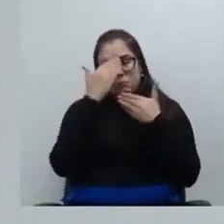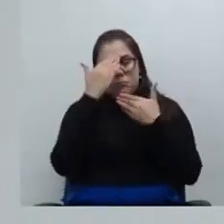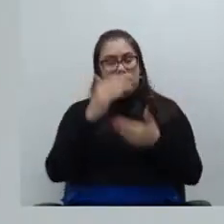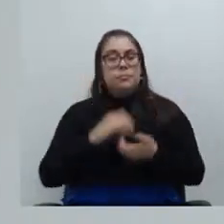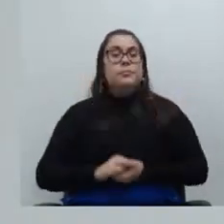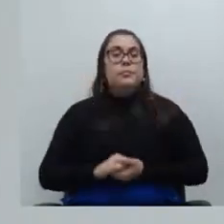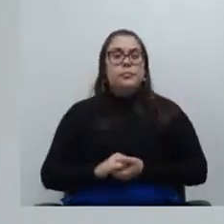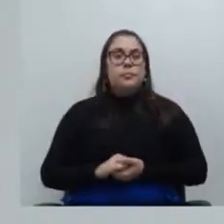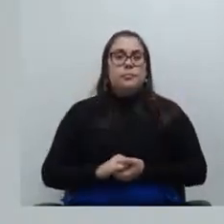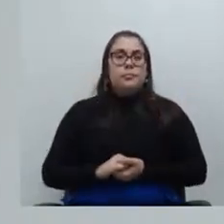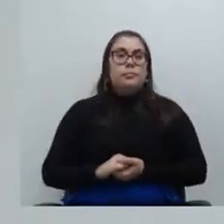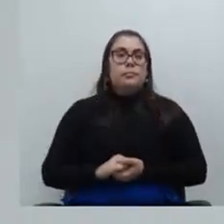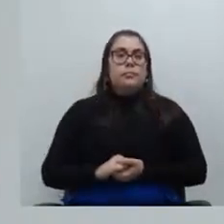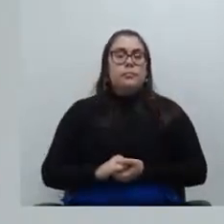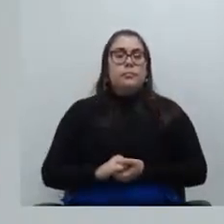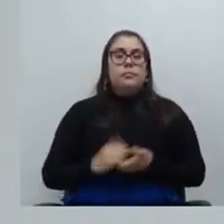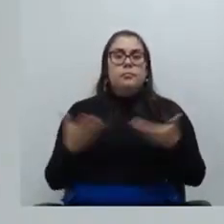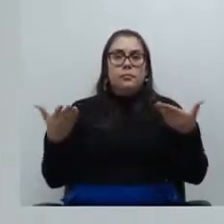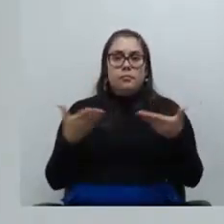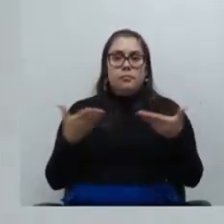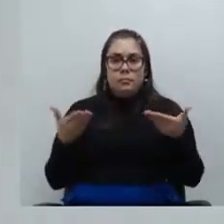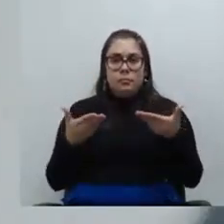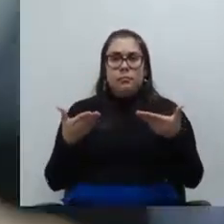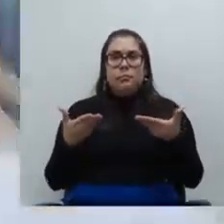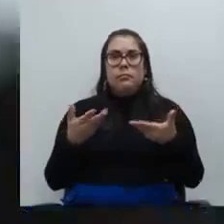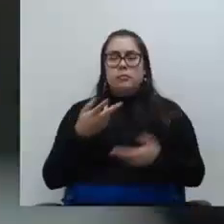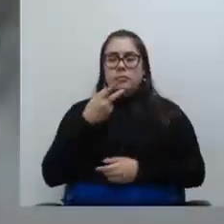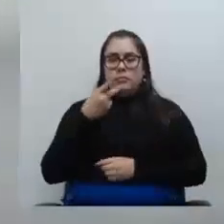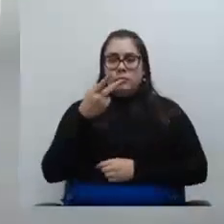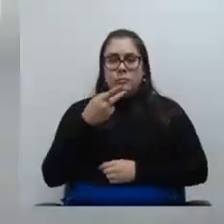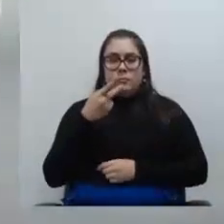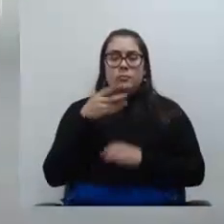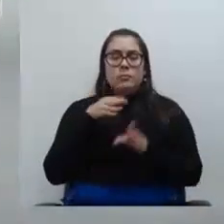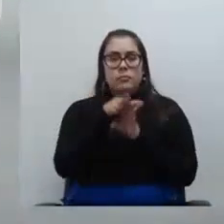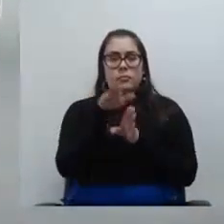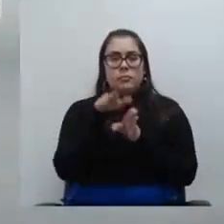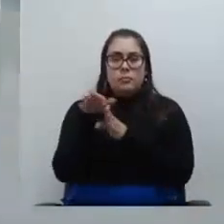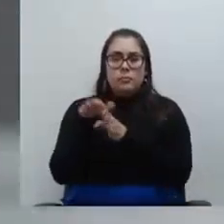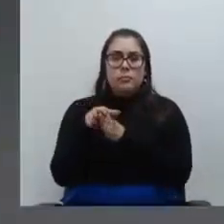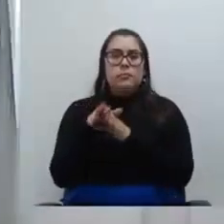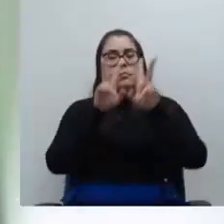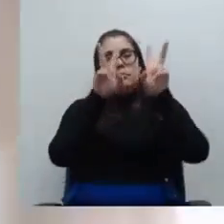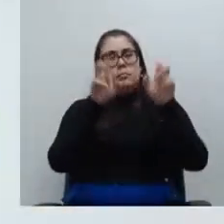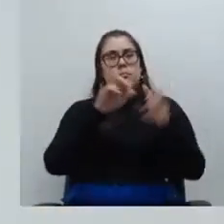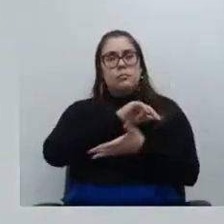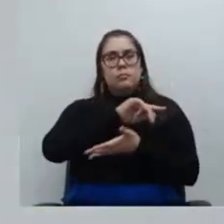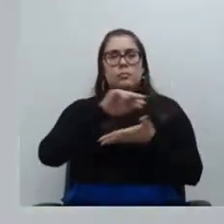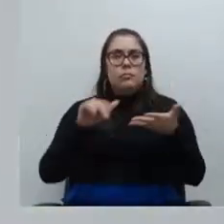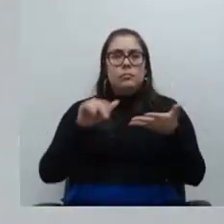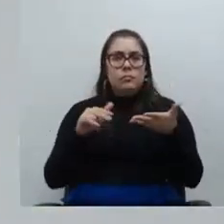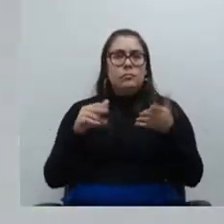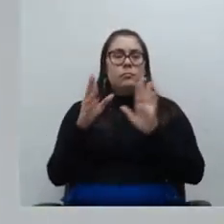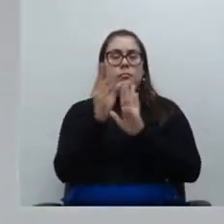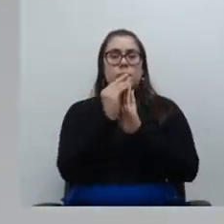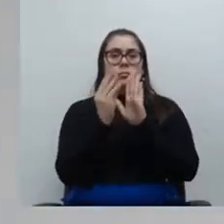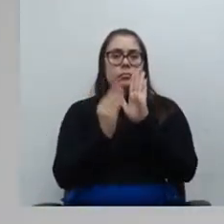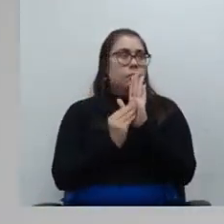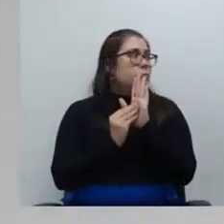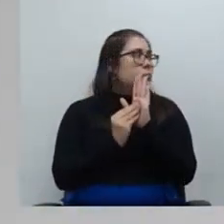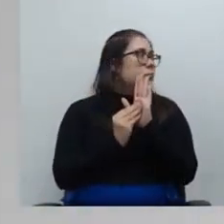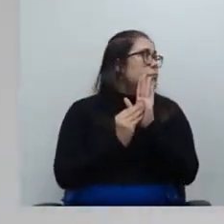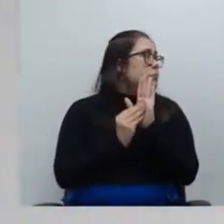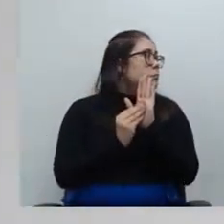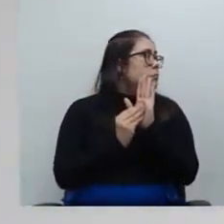obrigado presidente bom então encerrada a fala dos conselheiros conselheiros sobre assuntos diversos vamos passar a pauta